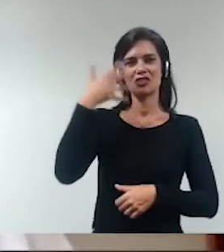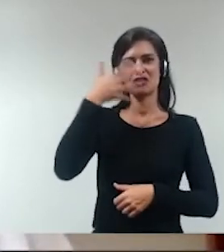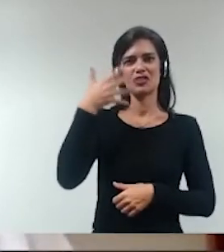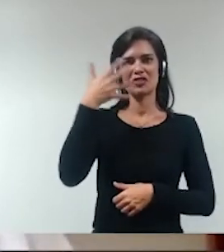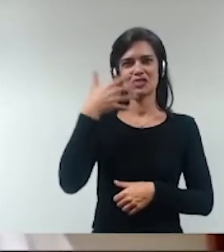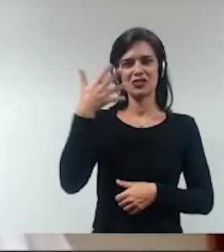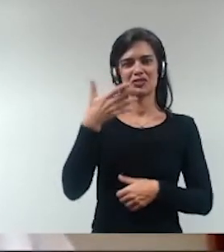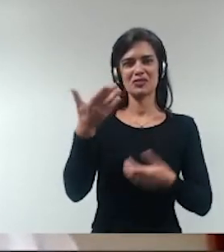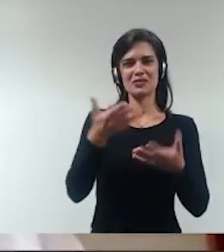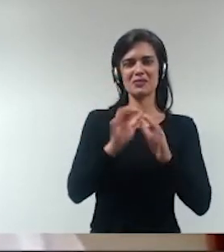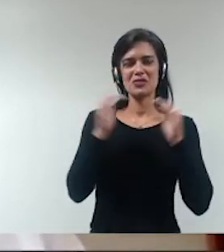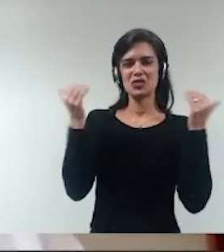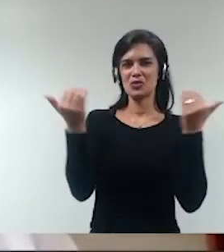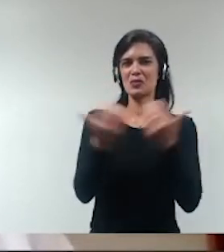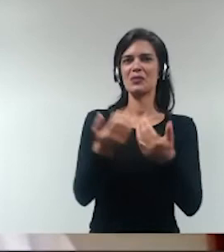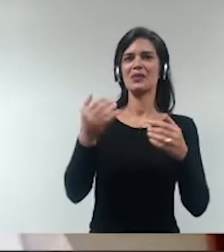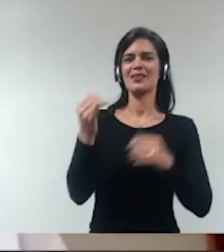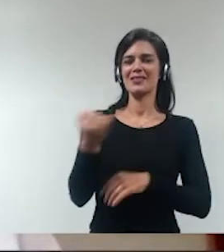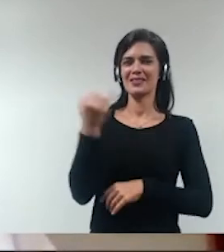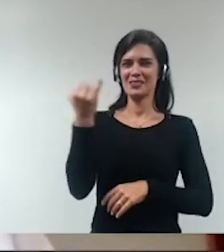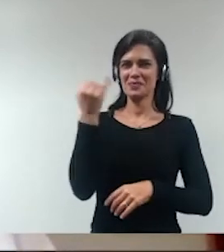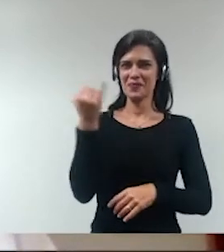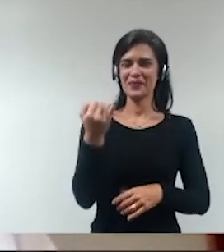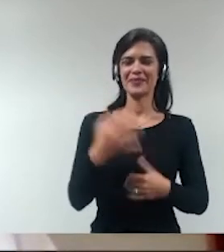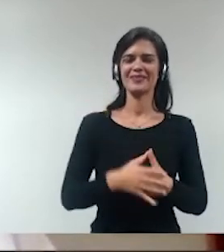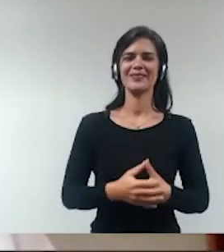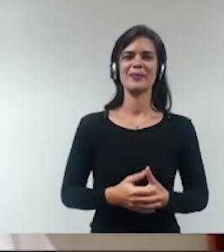congresso de tamanha importância como esse